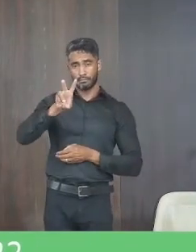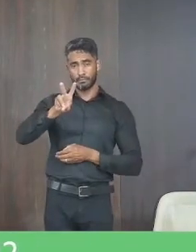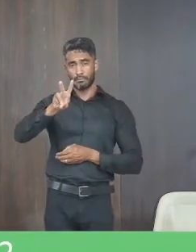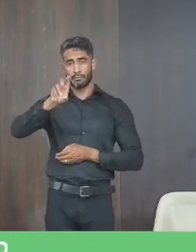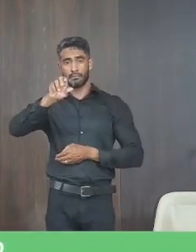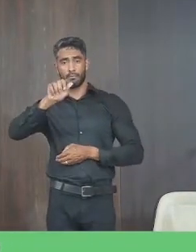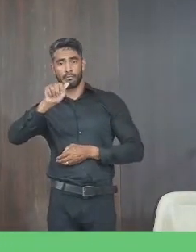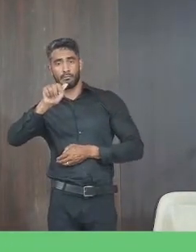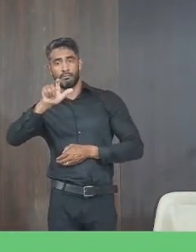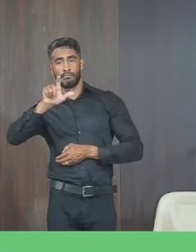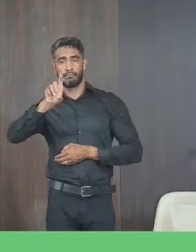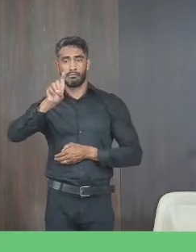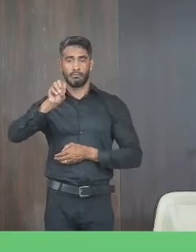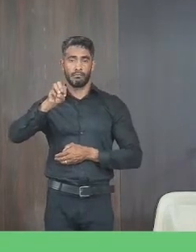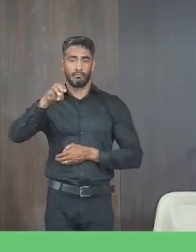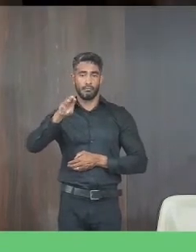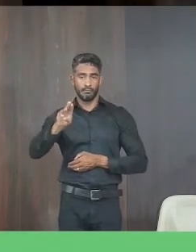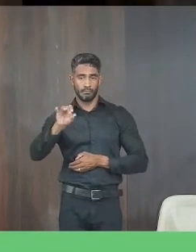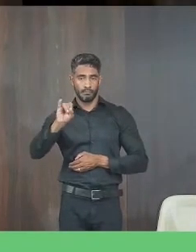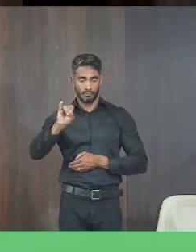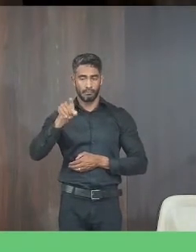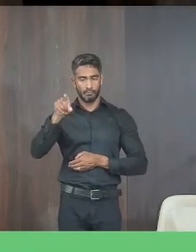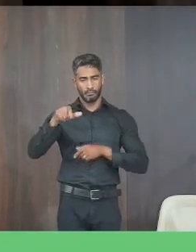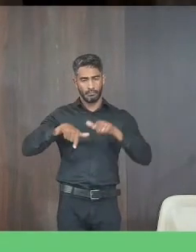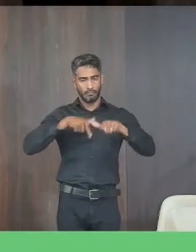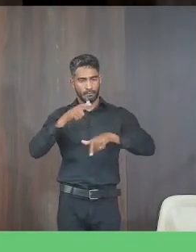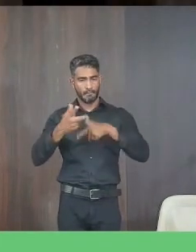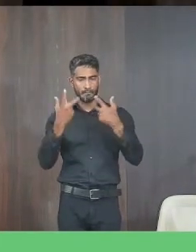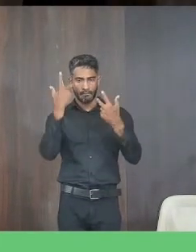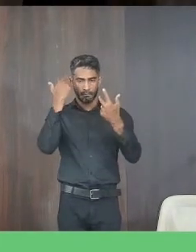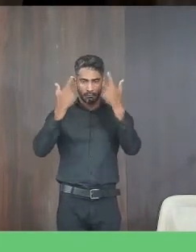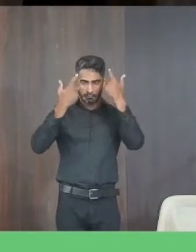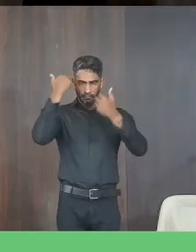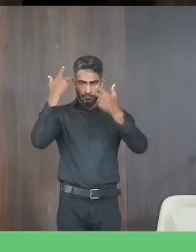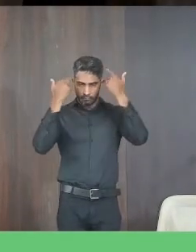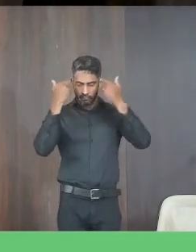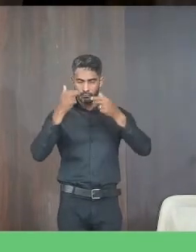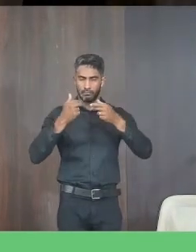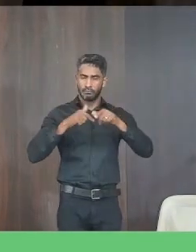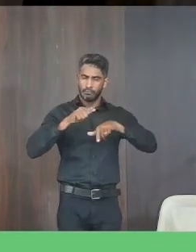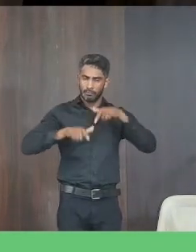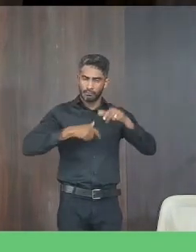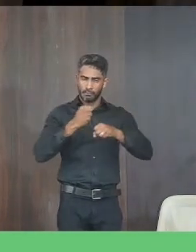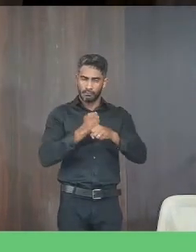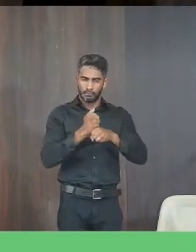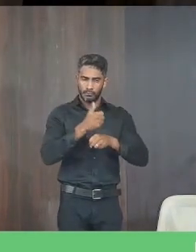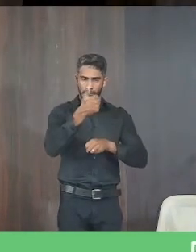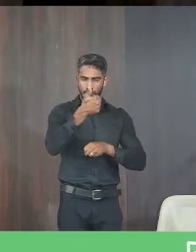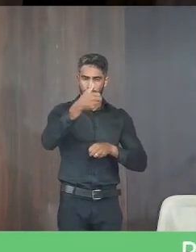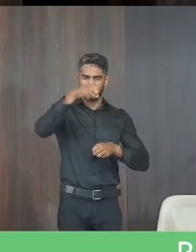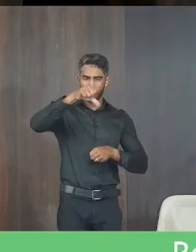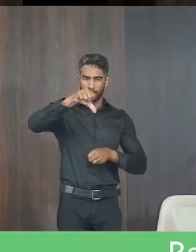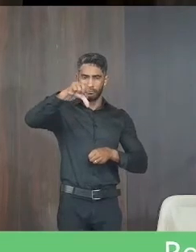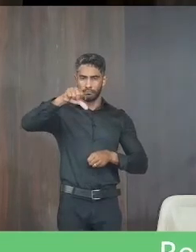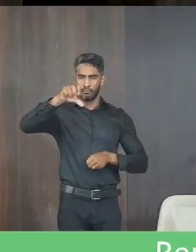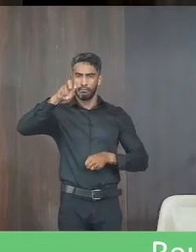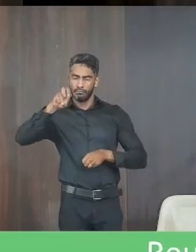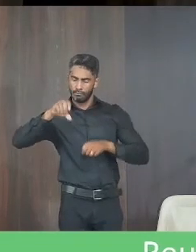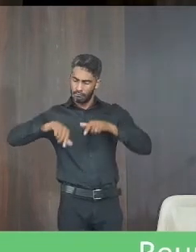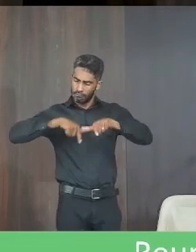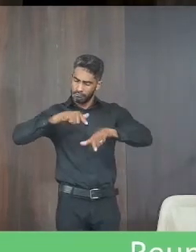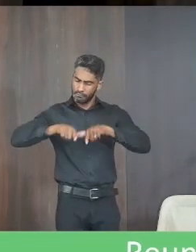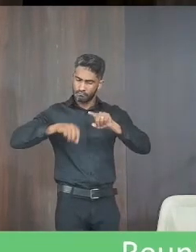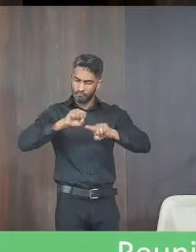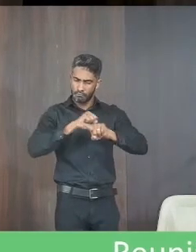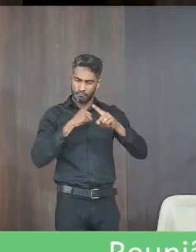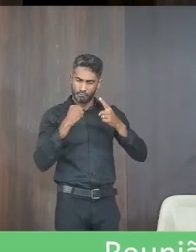Nunes da Silva conhecido por Mizim cabeleireiro que exerce a profissão desde 1995 pelos relevantes serviços prestados à sociedade de Janaúba